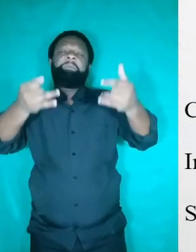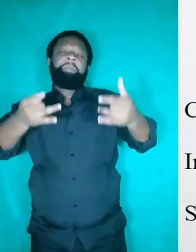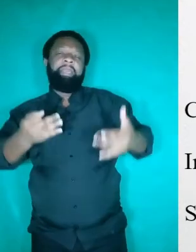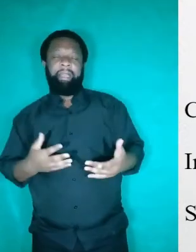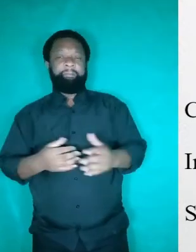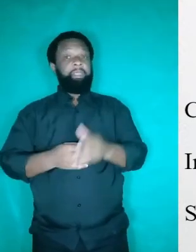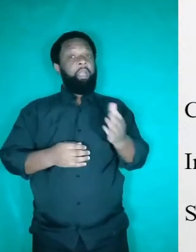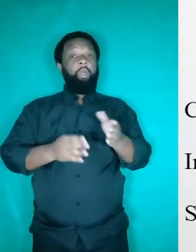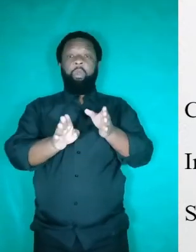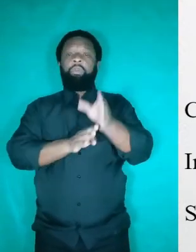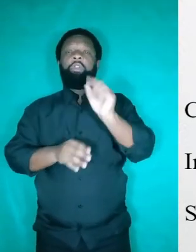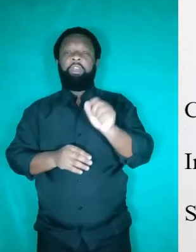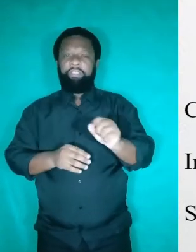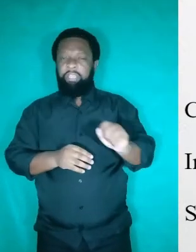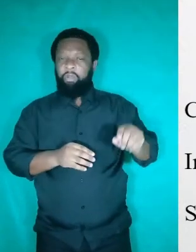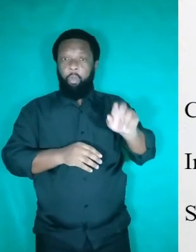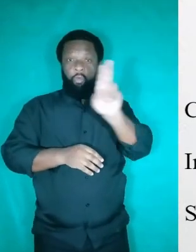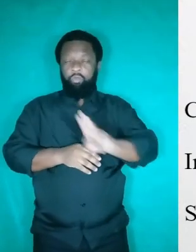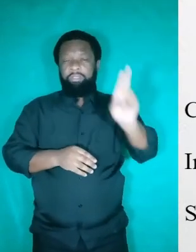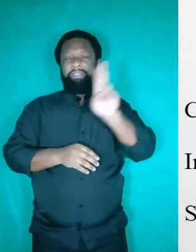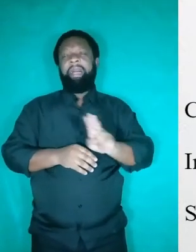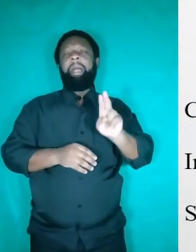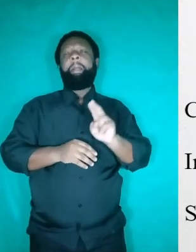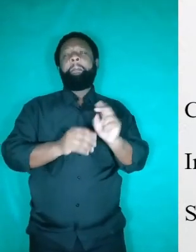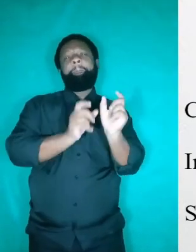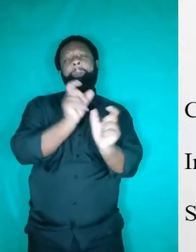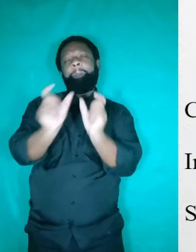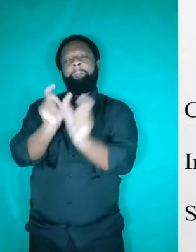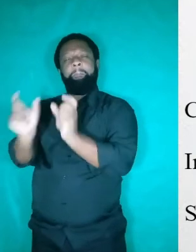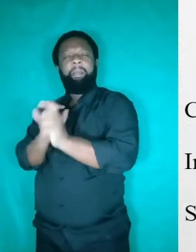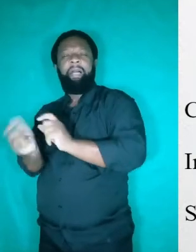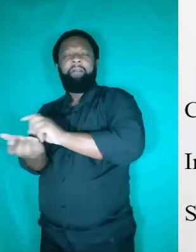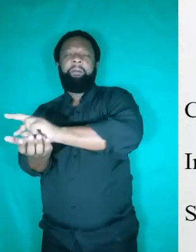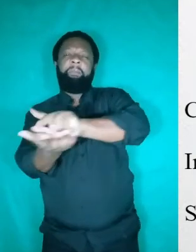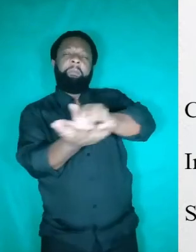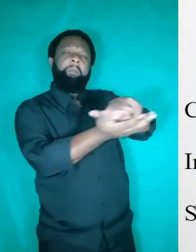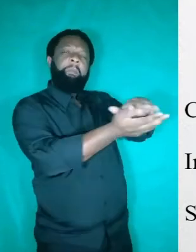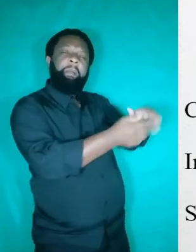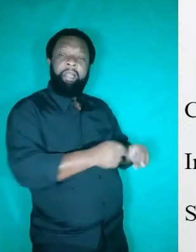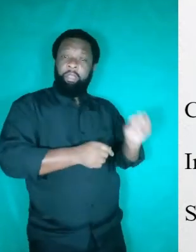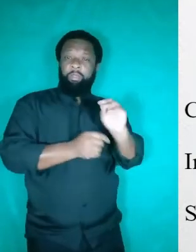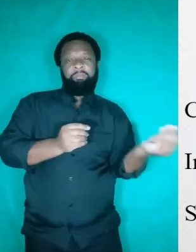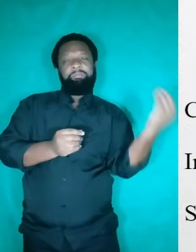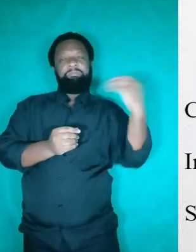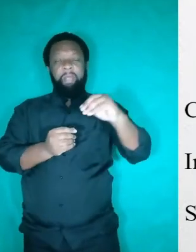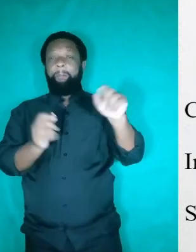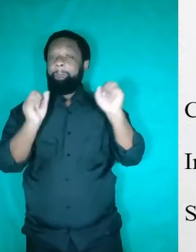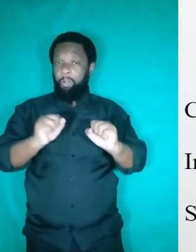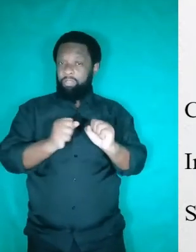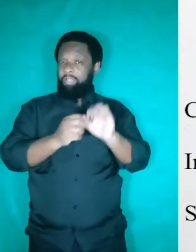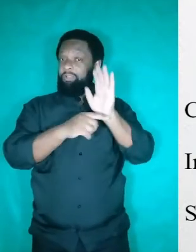a minha dica é você procurar diversificar, conhecer mais operadores argumentativos que estabelecem aquele mesmo